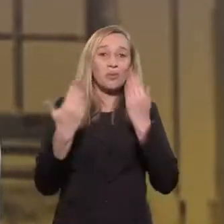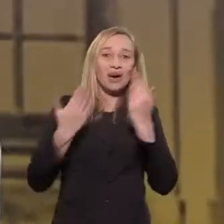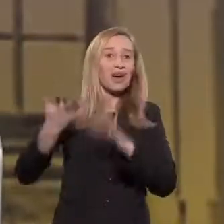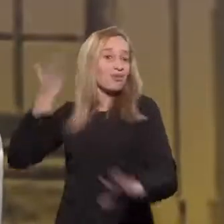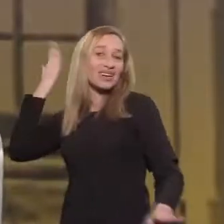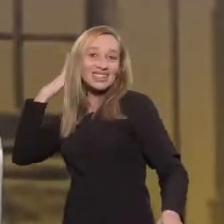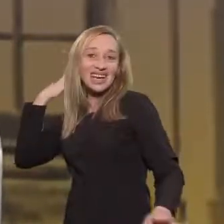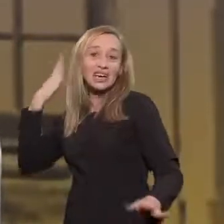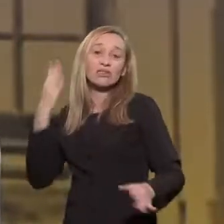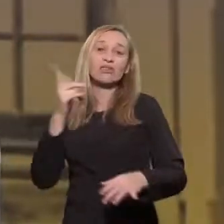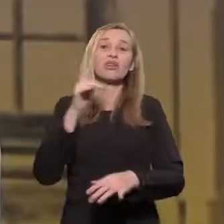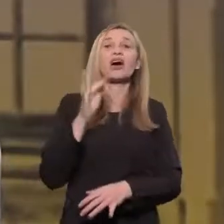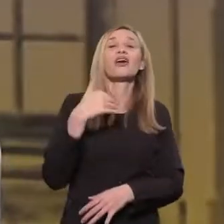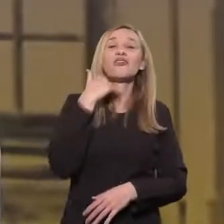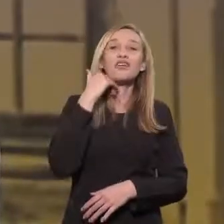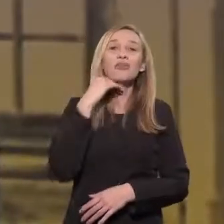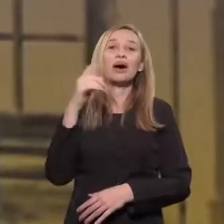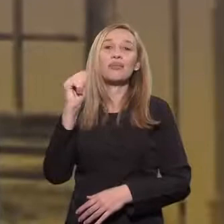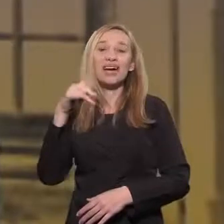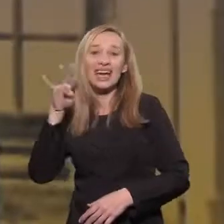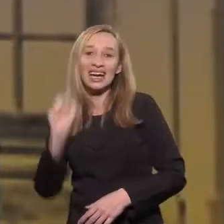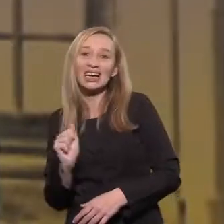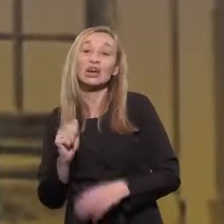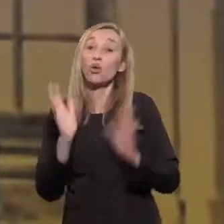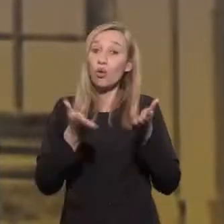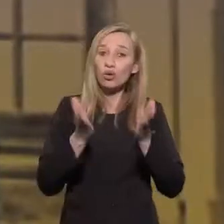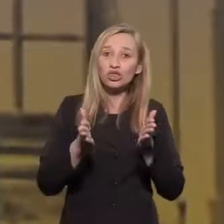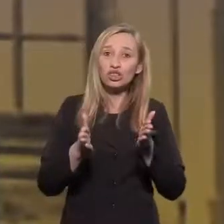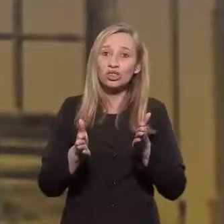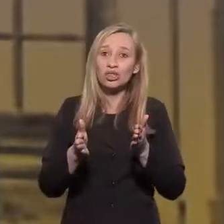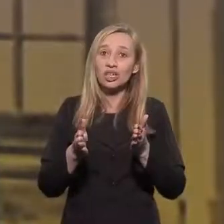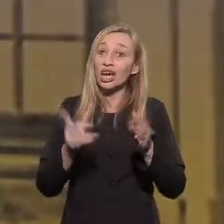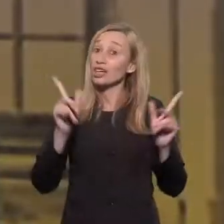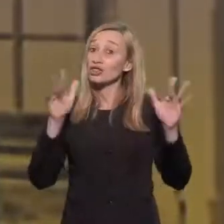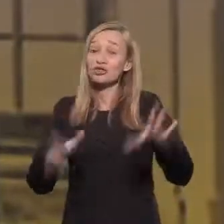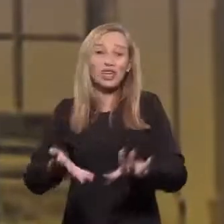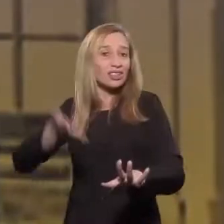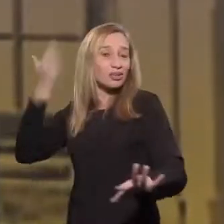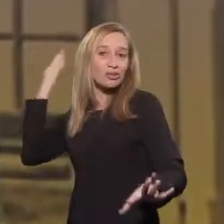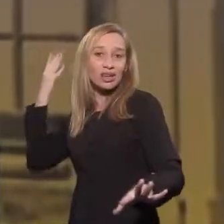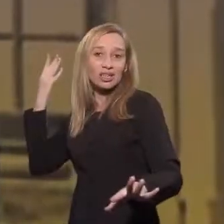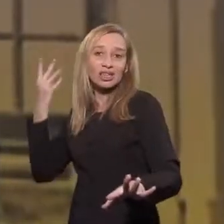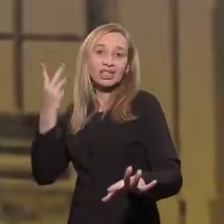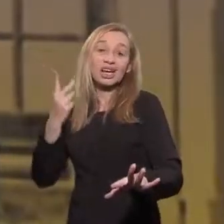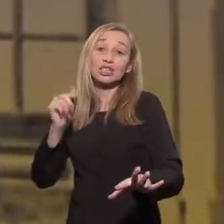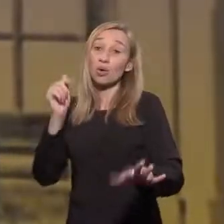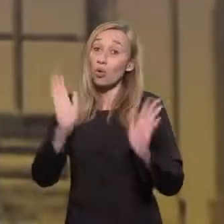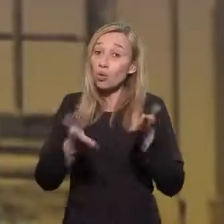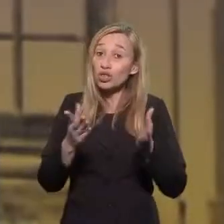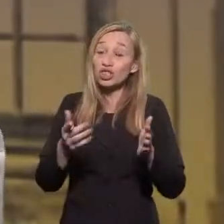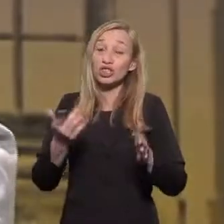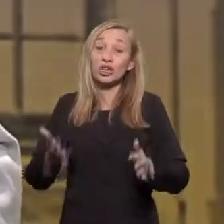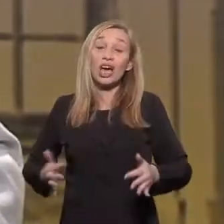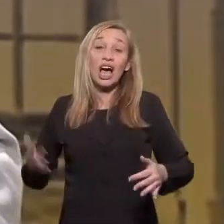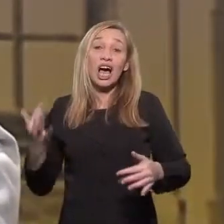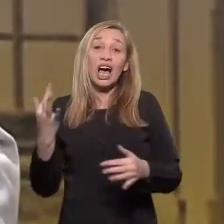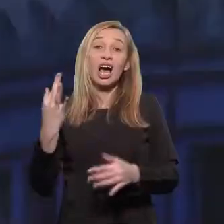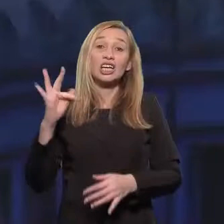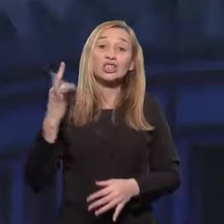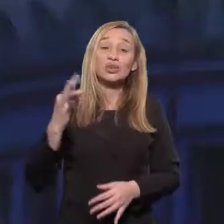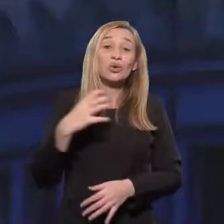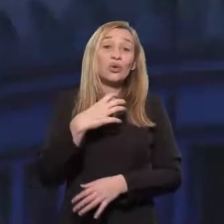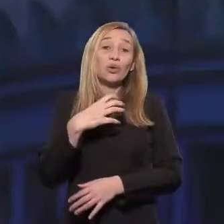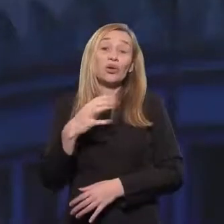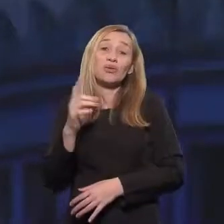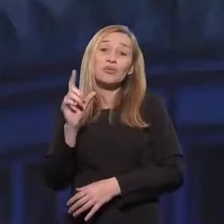compara com a vacina anterior, a vacina de febre amarela hoje, ela não se compara com a vacina de febre amarela de 40 anos atrás, que dói muito menos a de hoje. Não